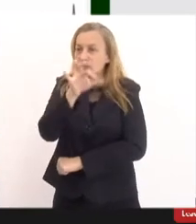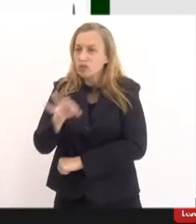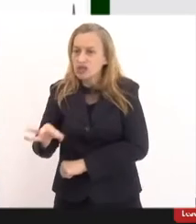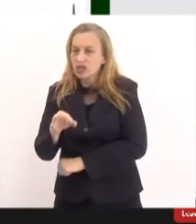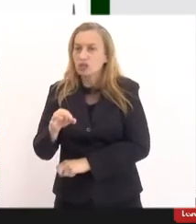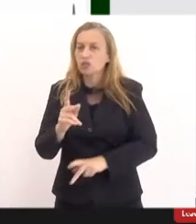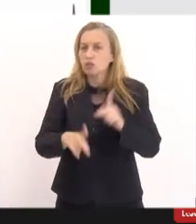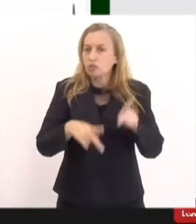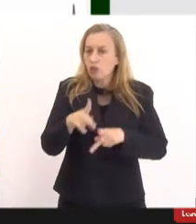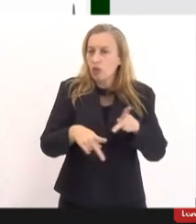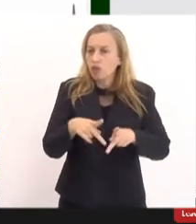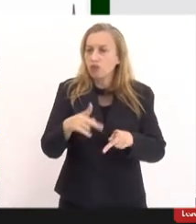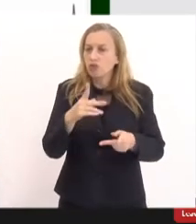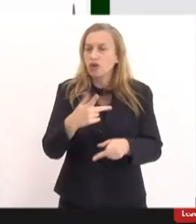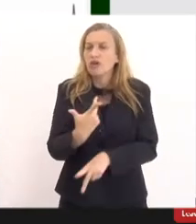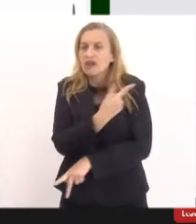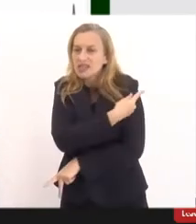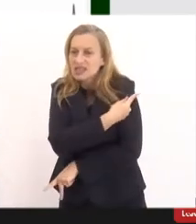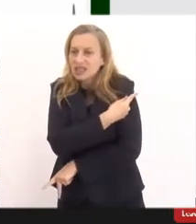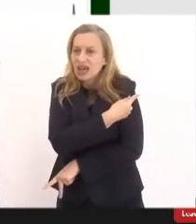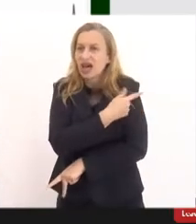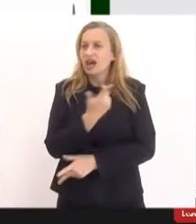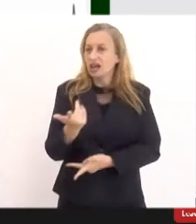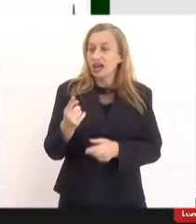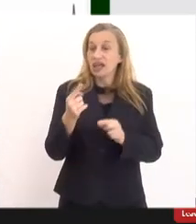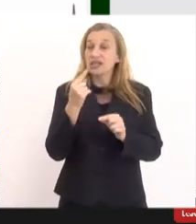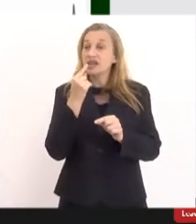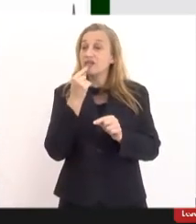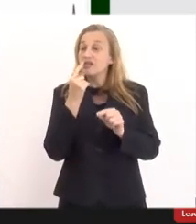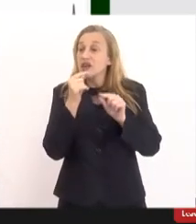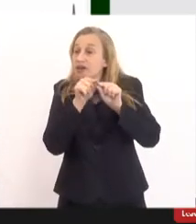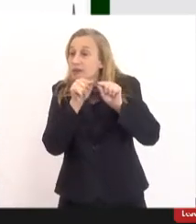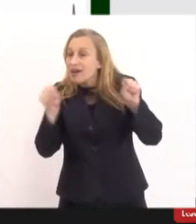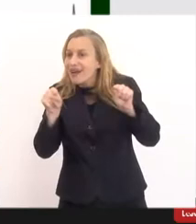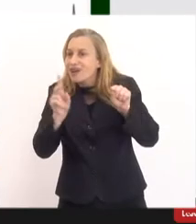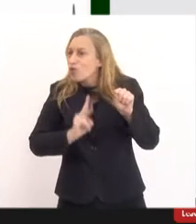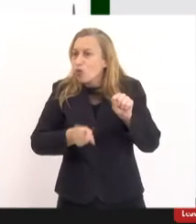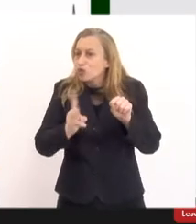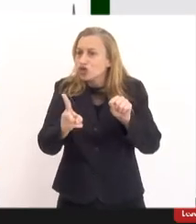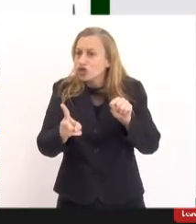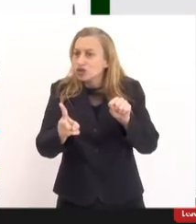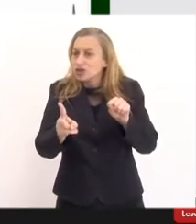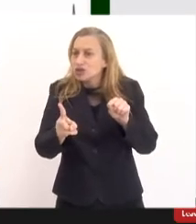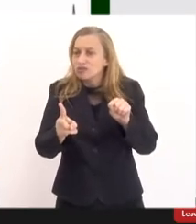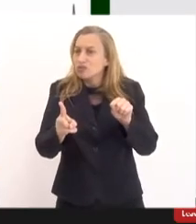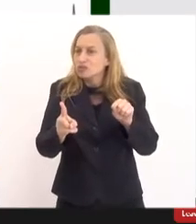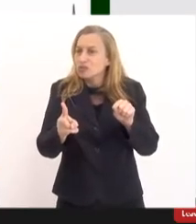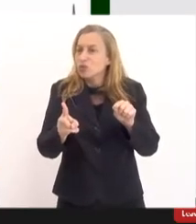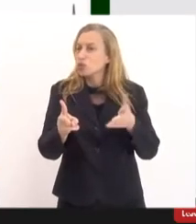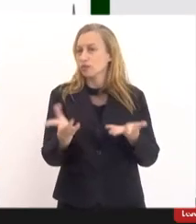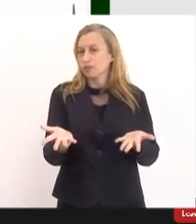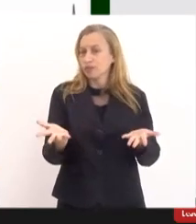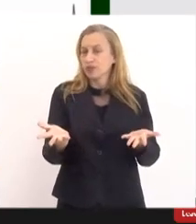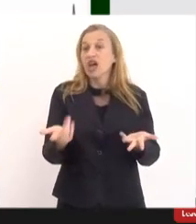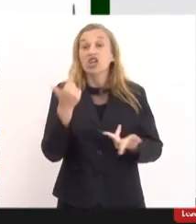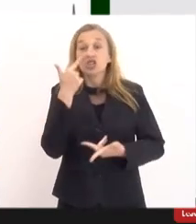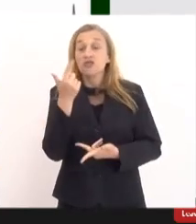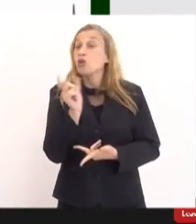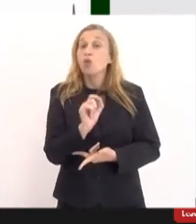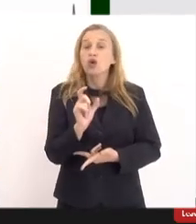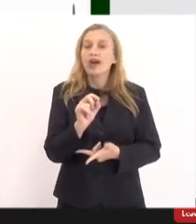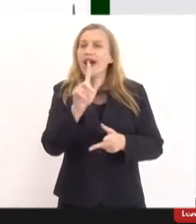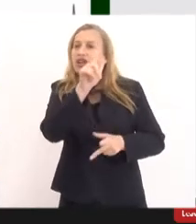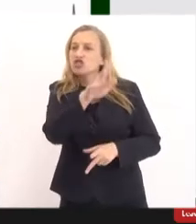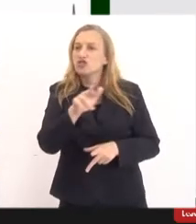população vacinada e ela é essa linha vermelha contínua, sem ter aumento de casos. E aí a gente vai ver a